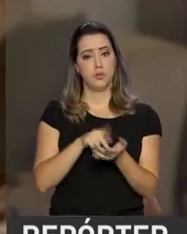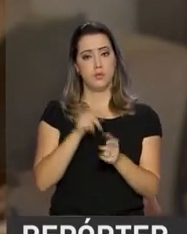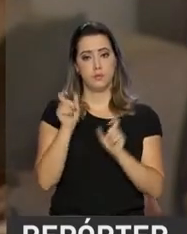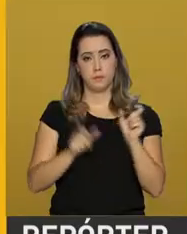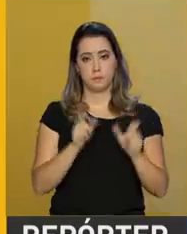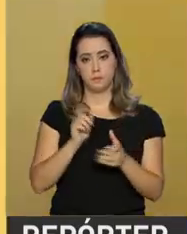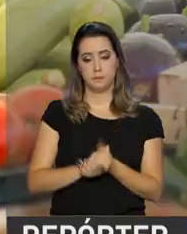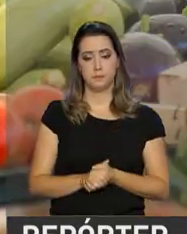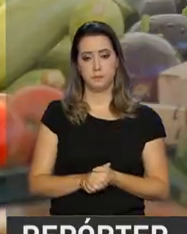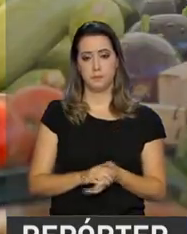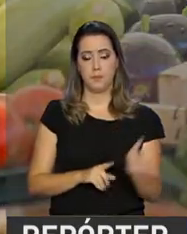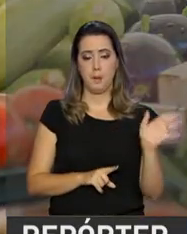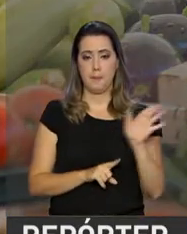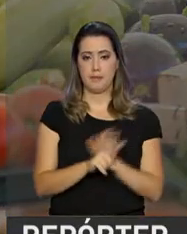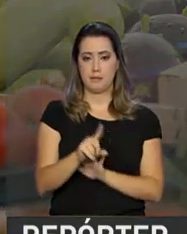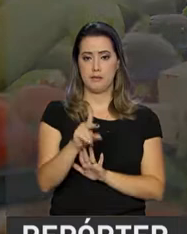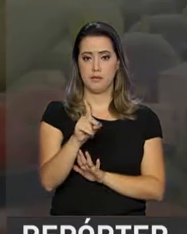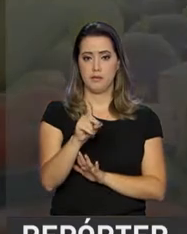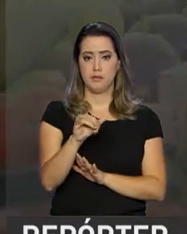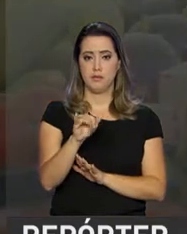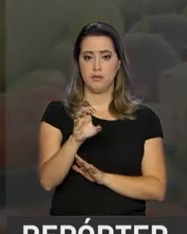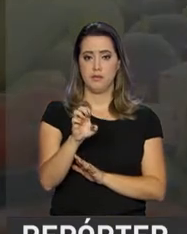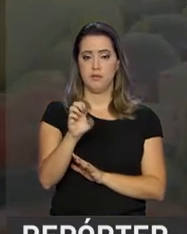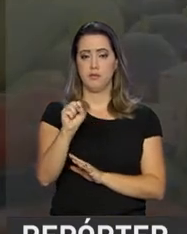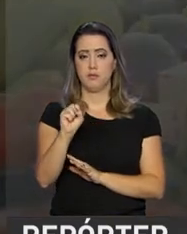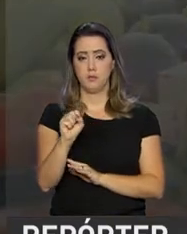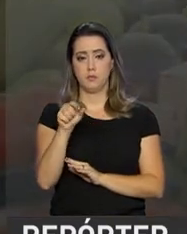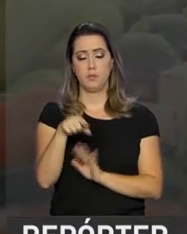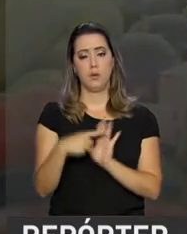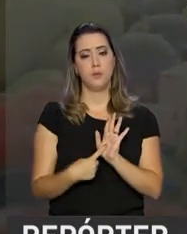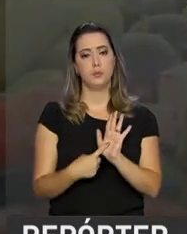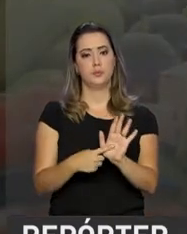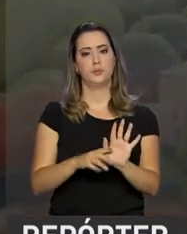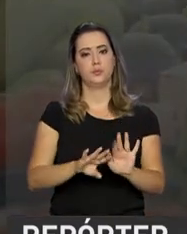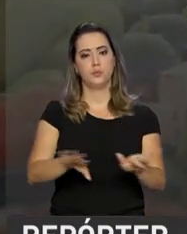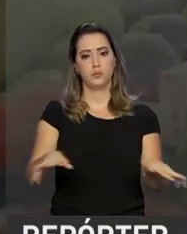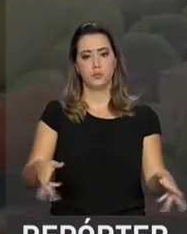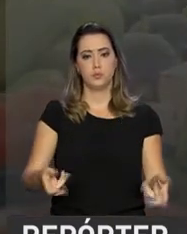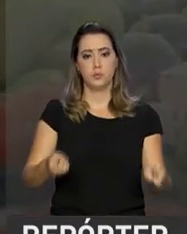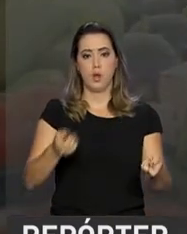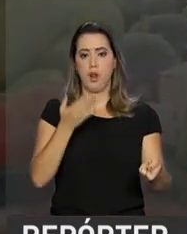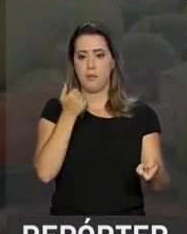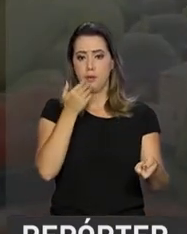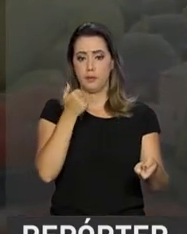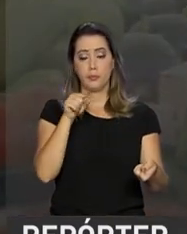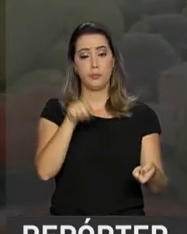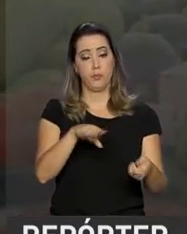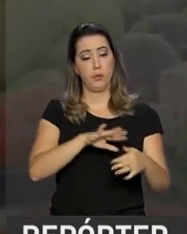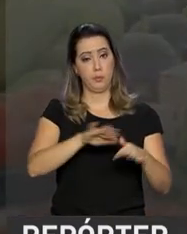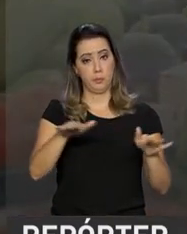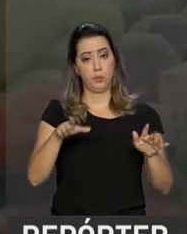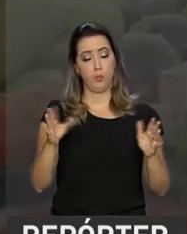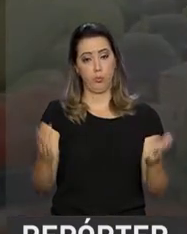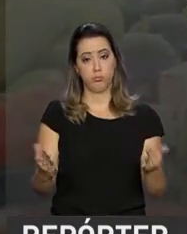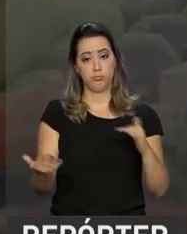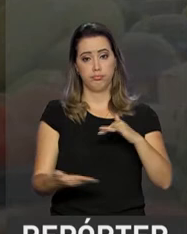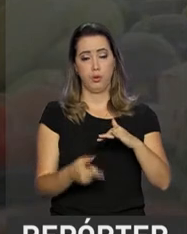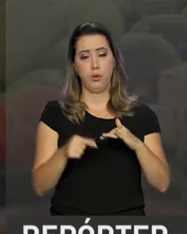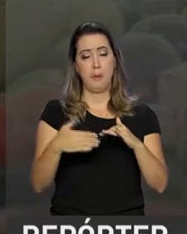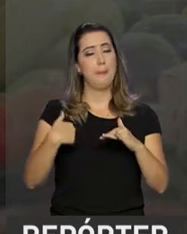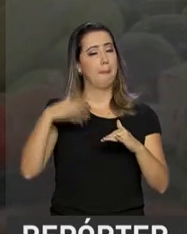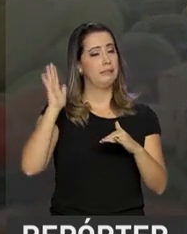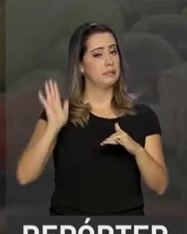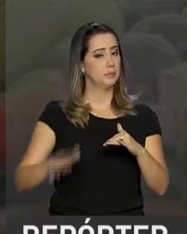consumidores. A pesquisa do Diese mostrou que a cesta básica ficou mais barata nas 22 capitais pesquisadas em 2017 em